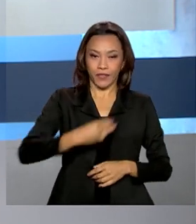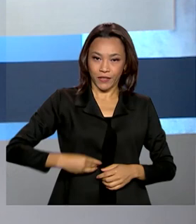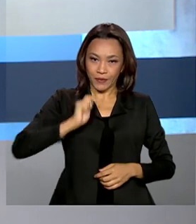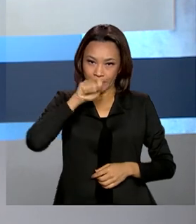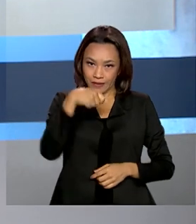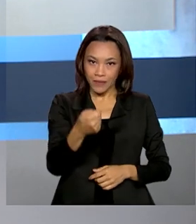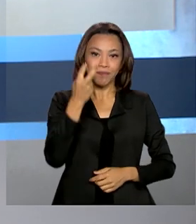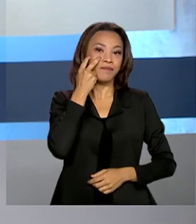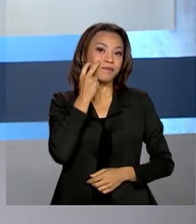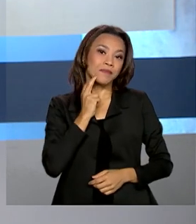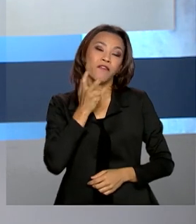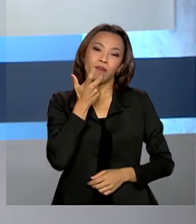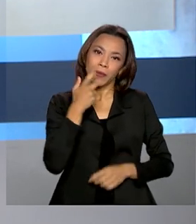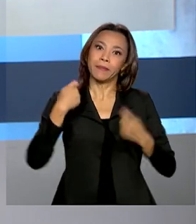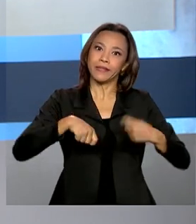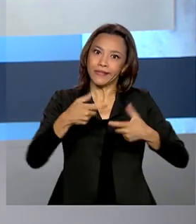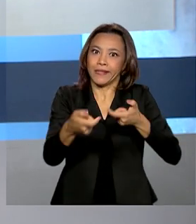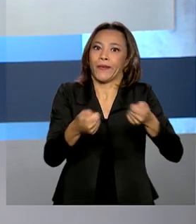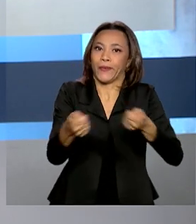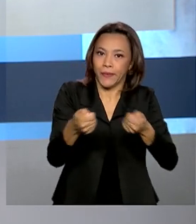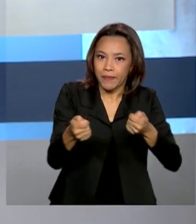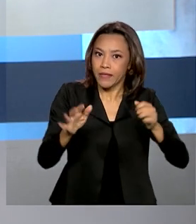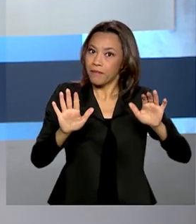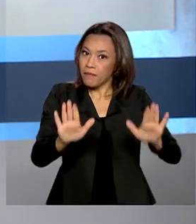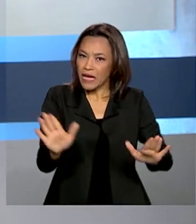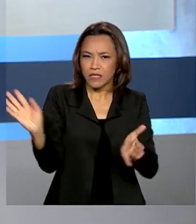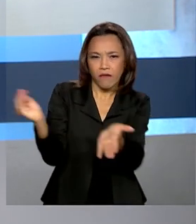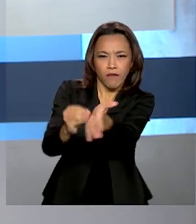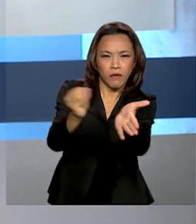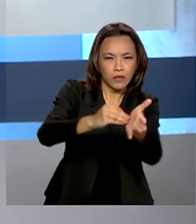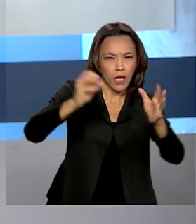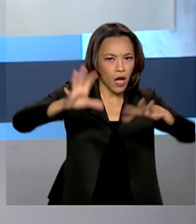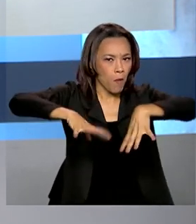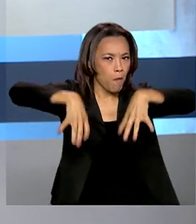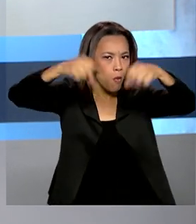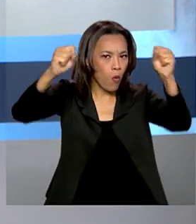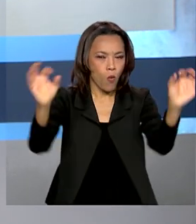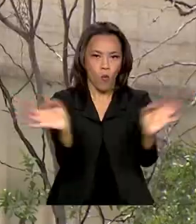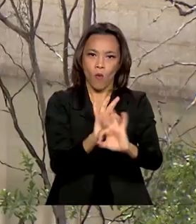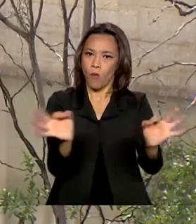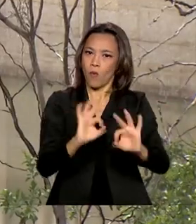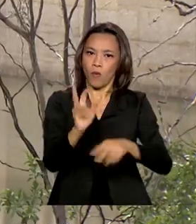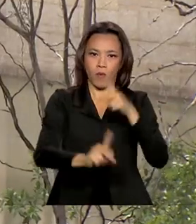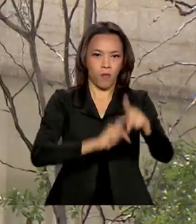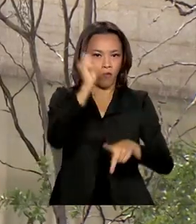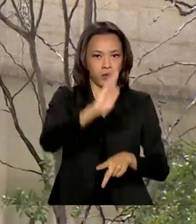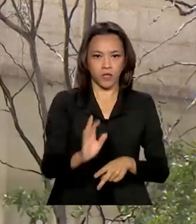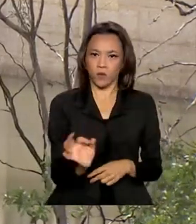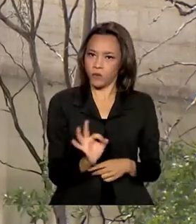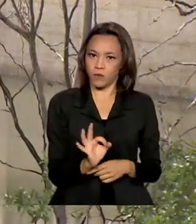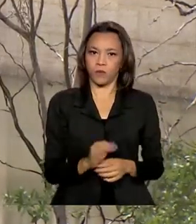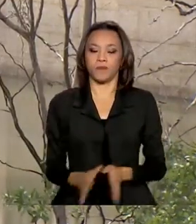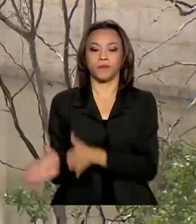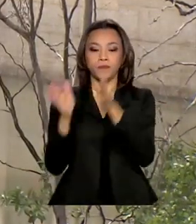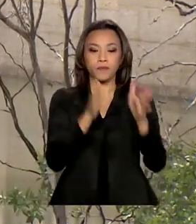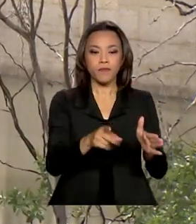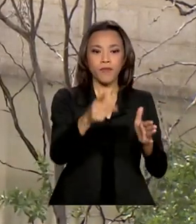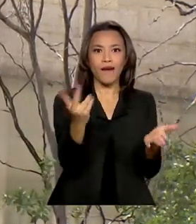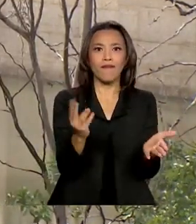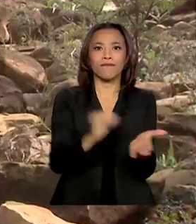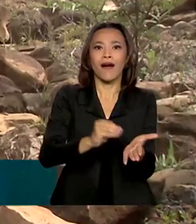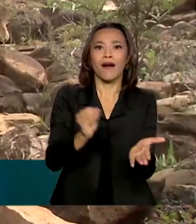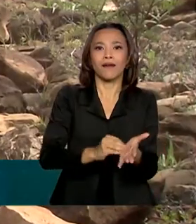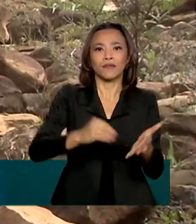reafirmou que é preciso economizar, mas que não vai faltar luz para os brasileiros. A escassez de chuvas em